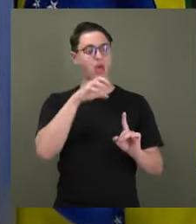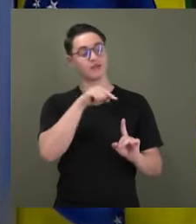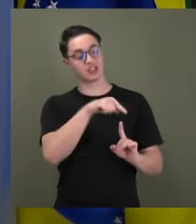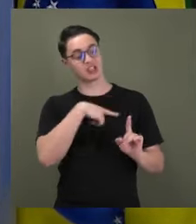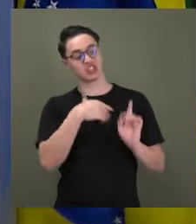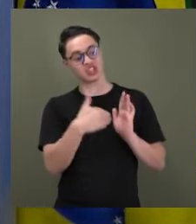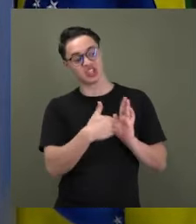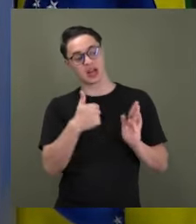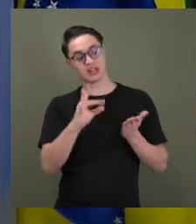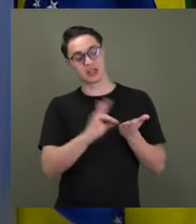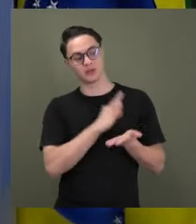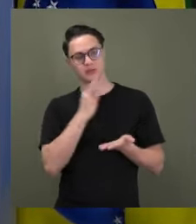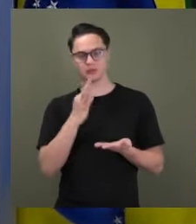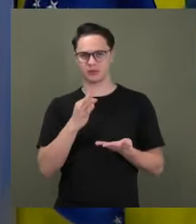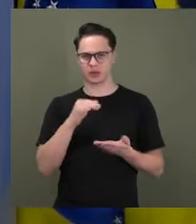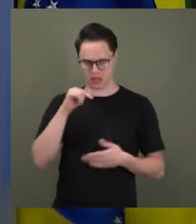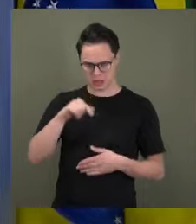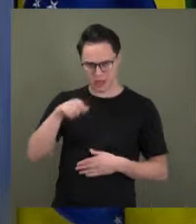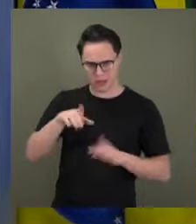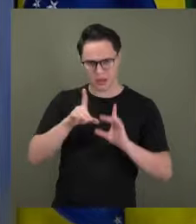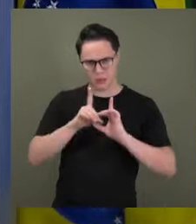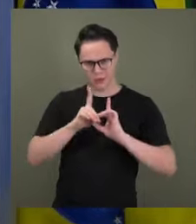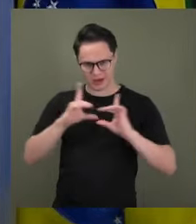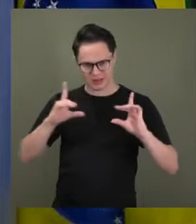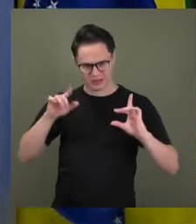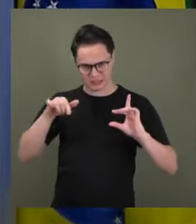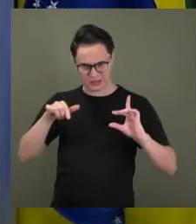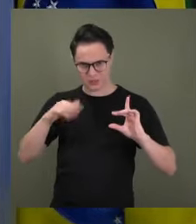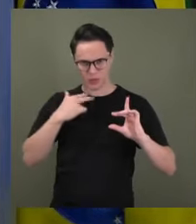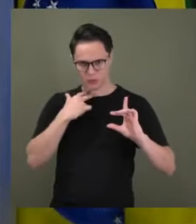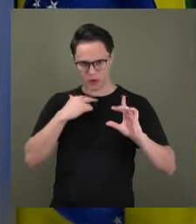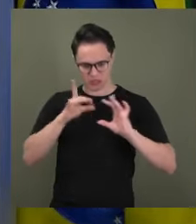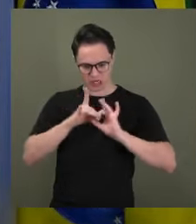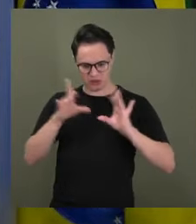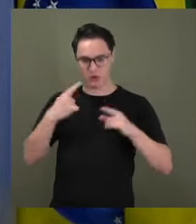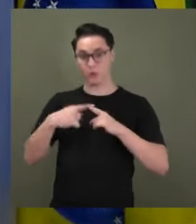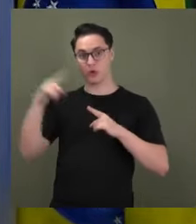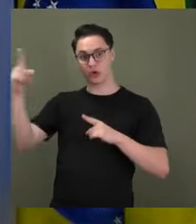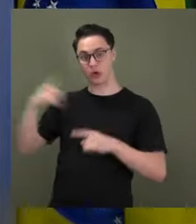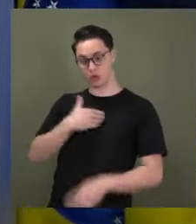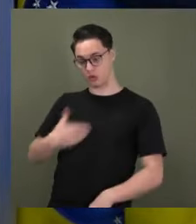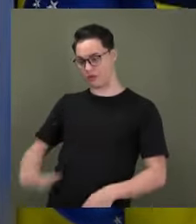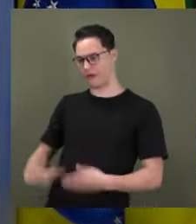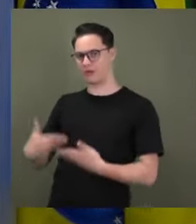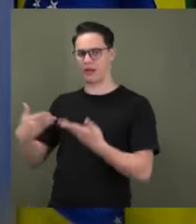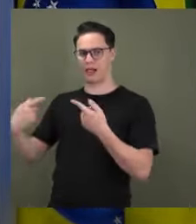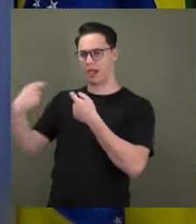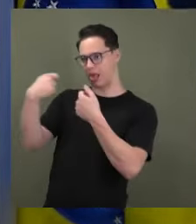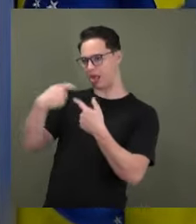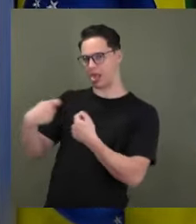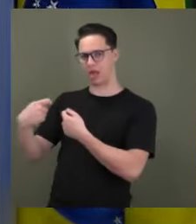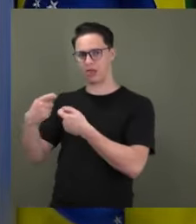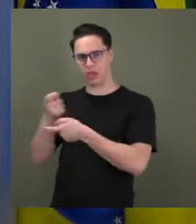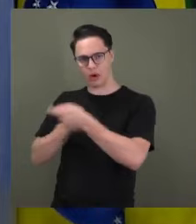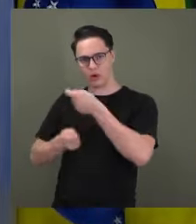relativa mesmo. Você não pode exercer, porque senão o governo vem lá com a barganha, o toma lá da cá e tira.